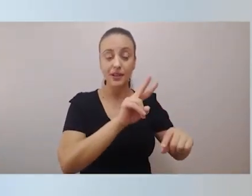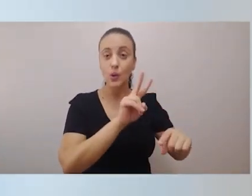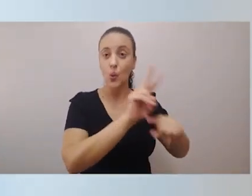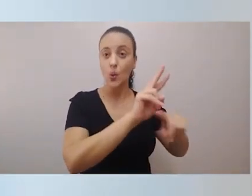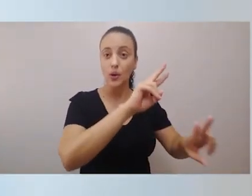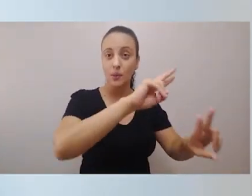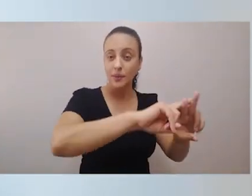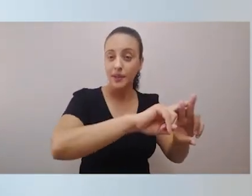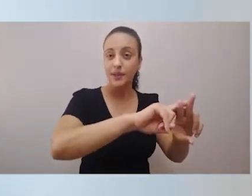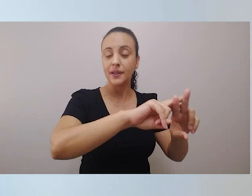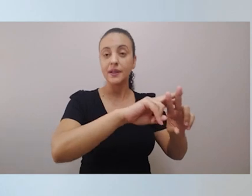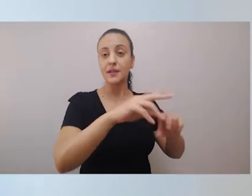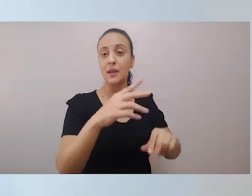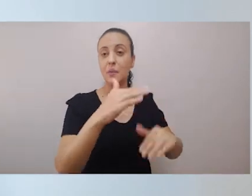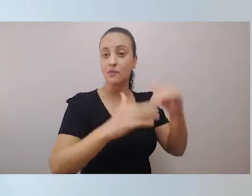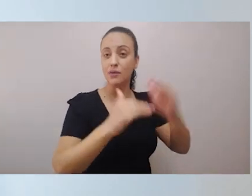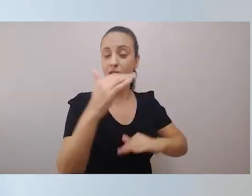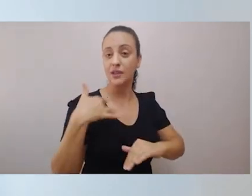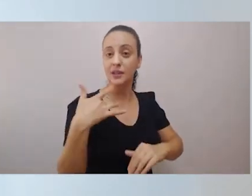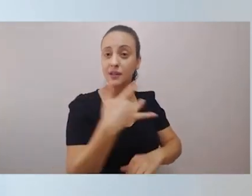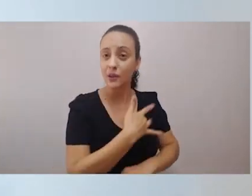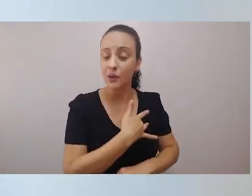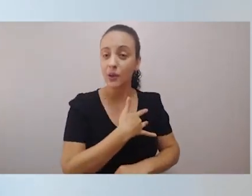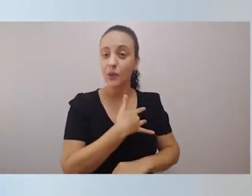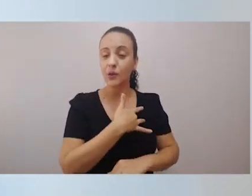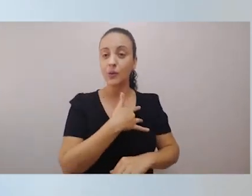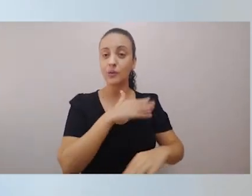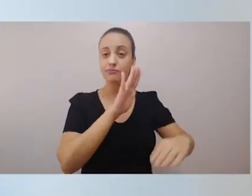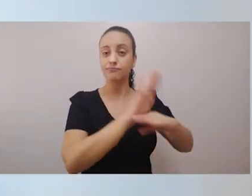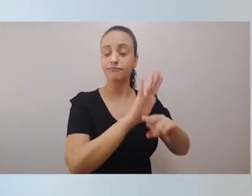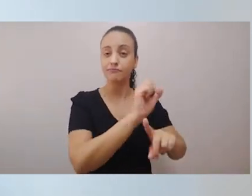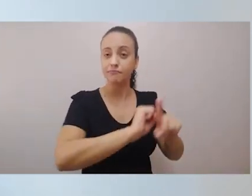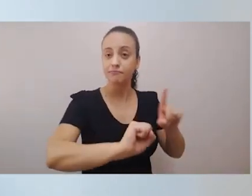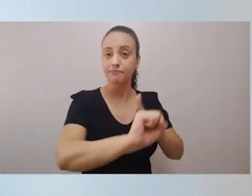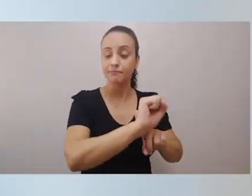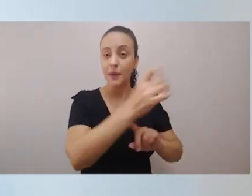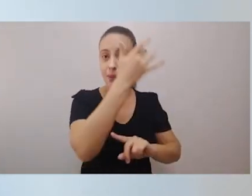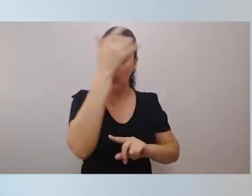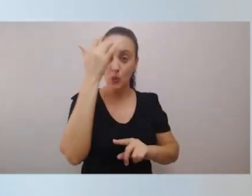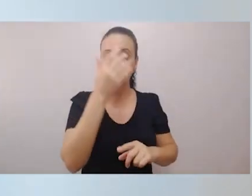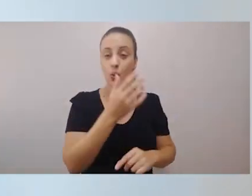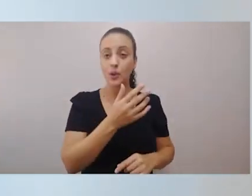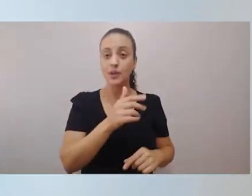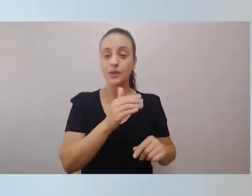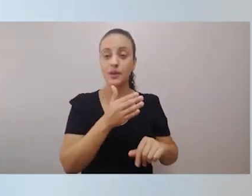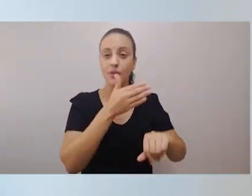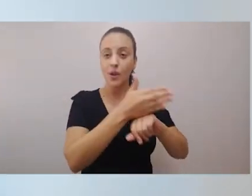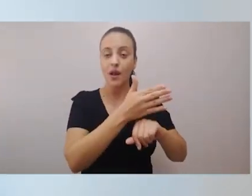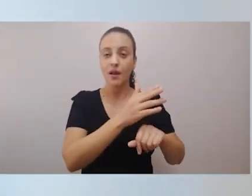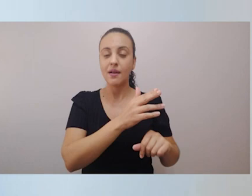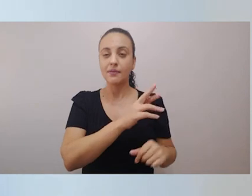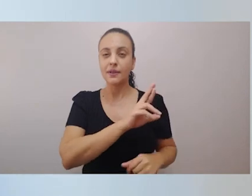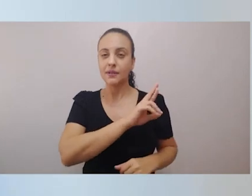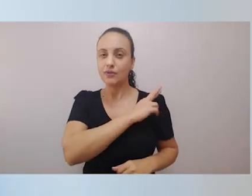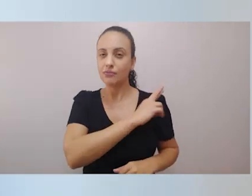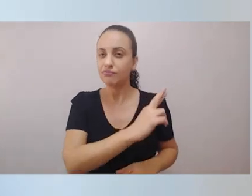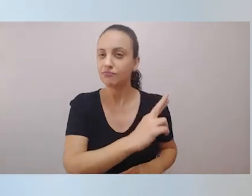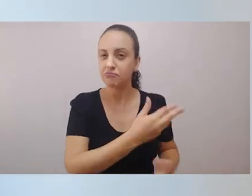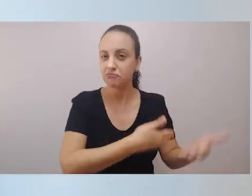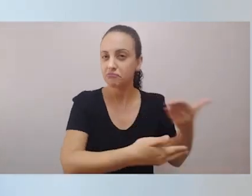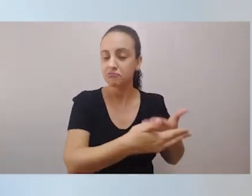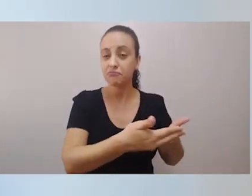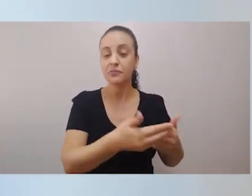saúde, assistentes sociais, pessoas que trabalham com atividades religiosas, psicólogos, médicos,